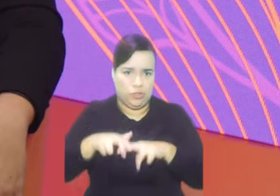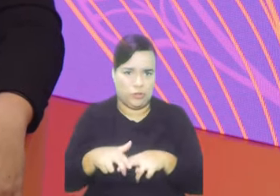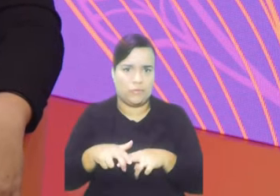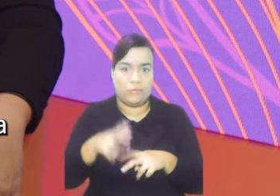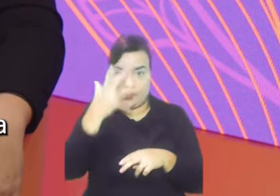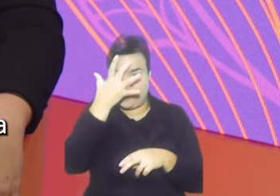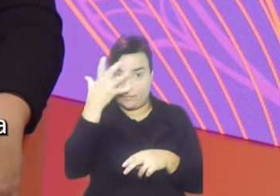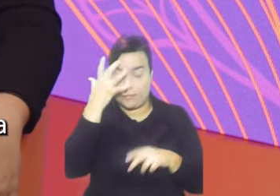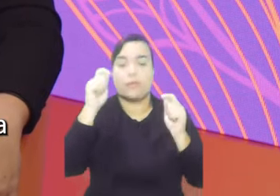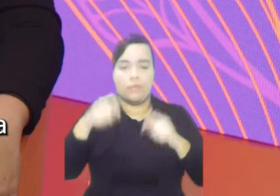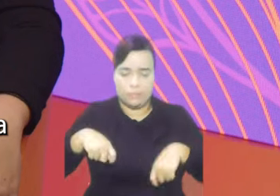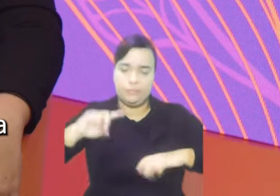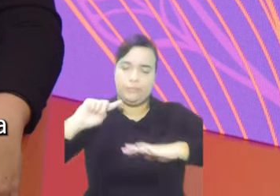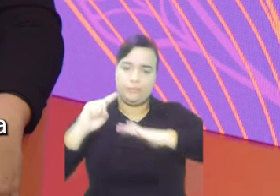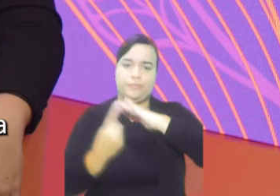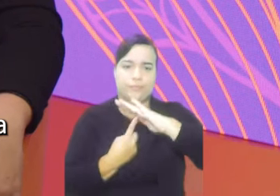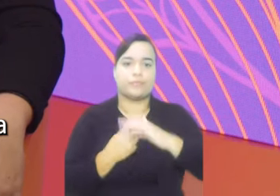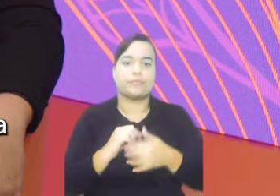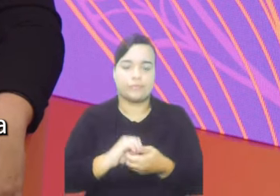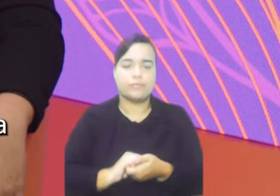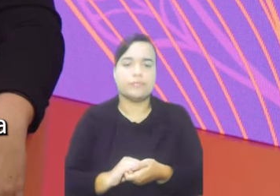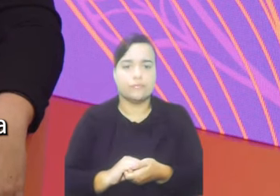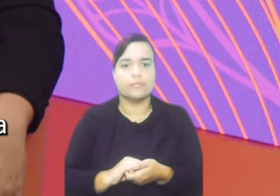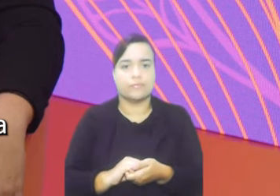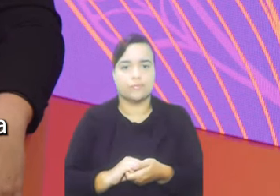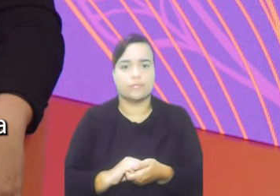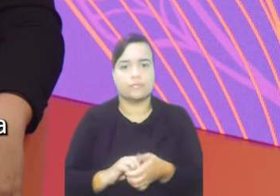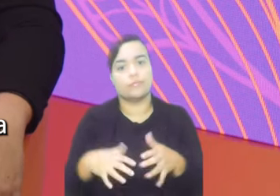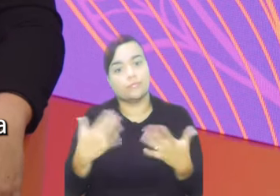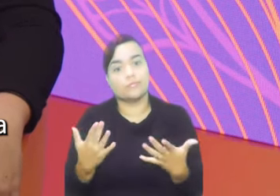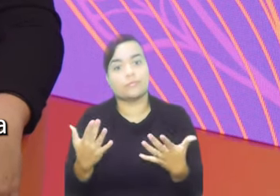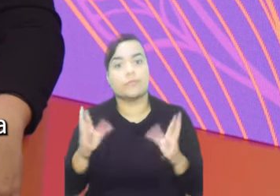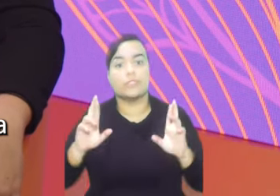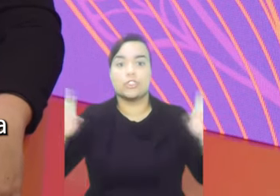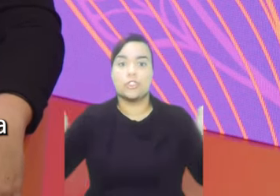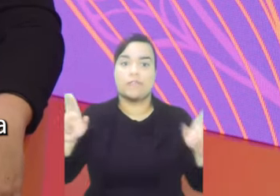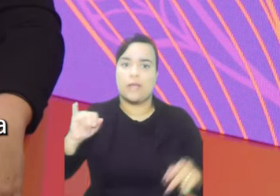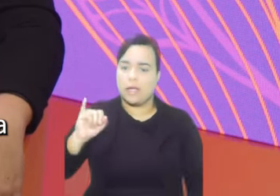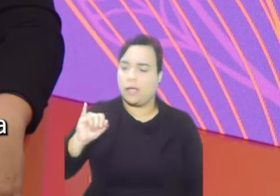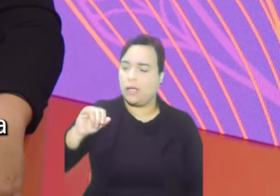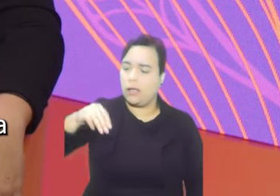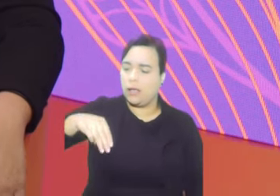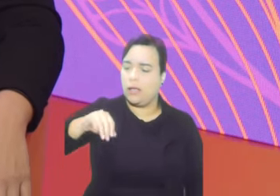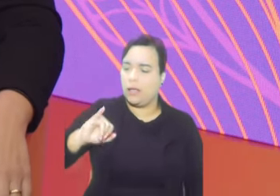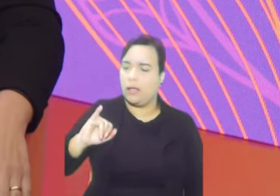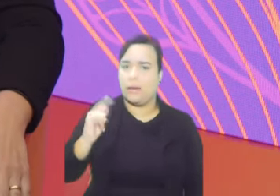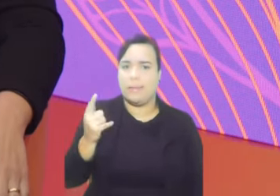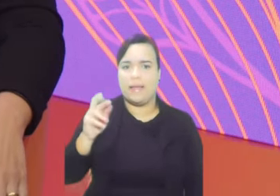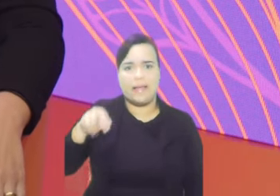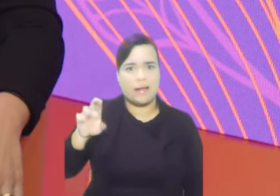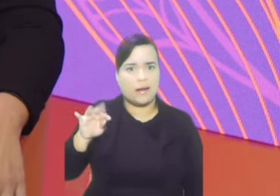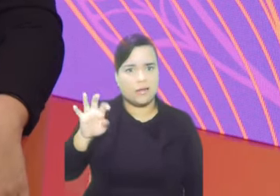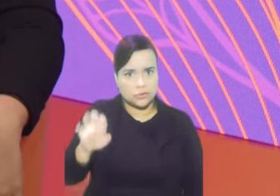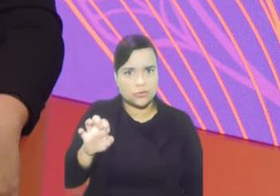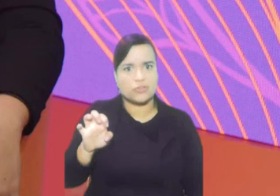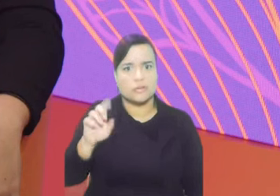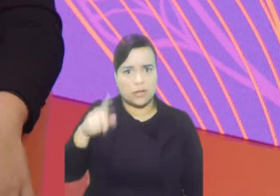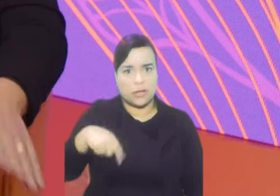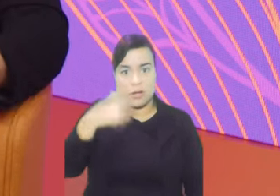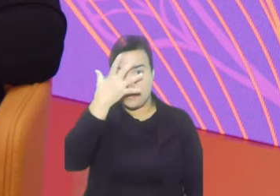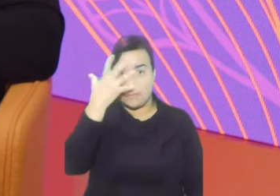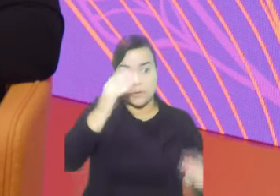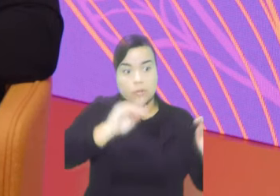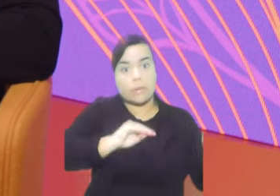religião. Então, são várias as razões que fazem com que uma pessoa possa se tornar uma pessoa refugiada. E diferencia-se, então,